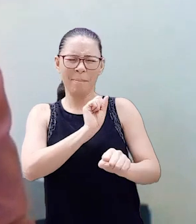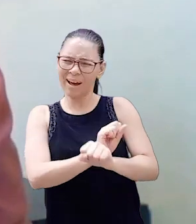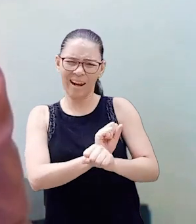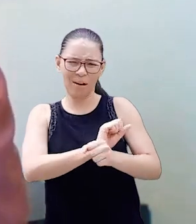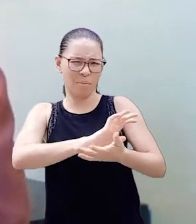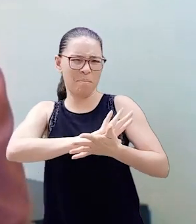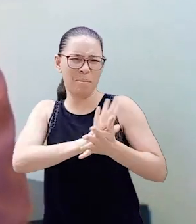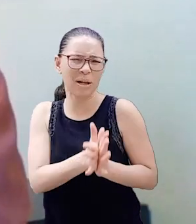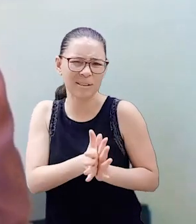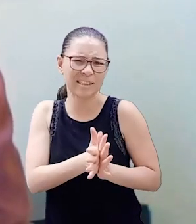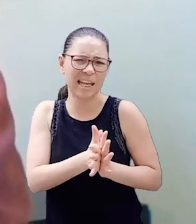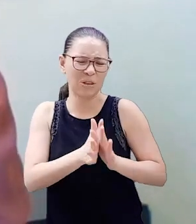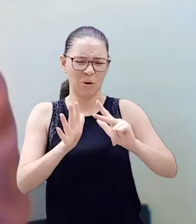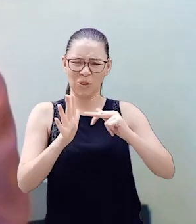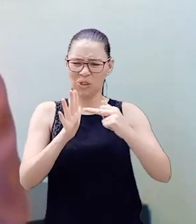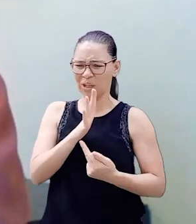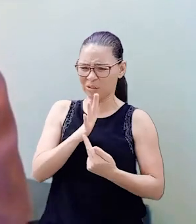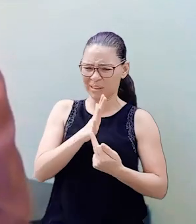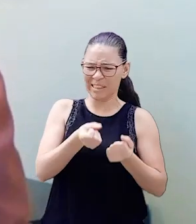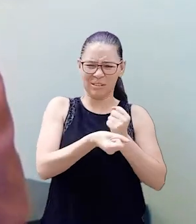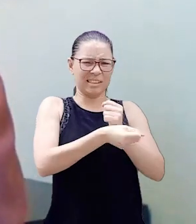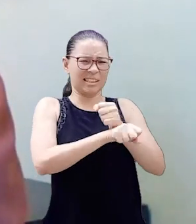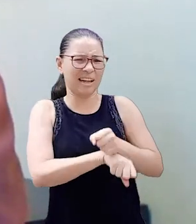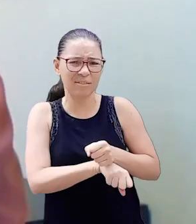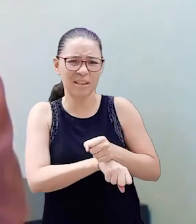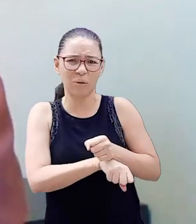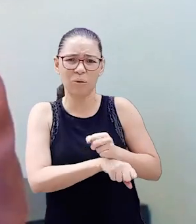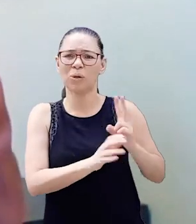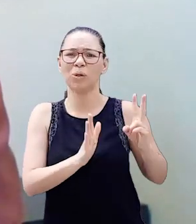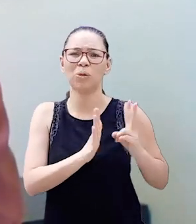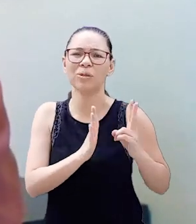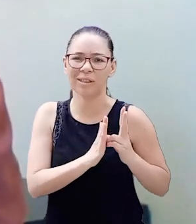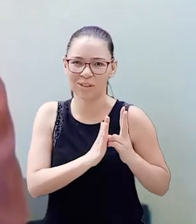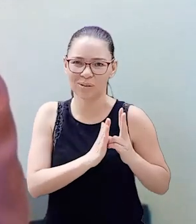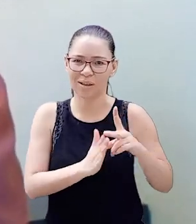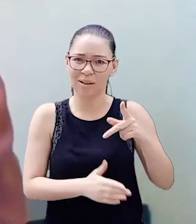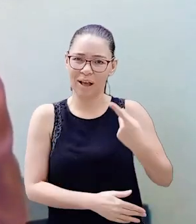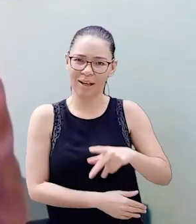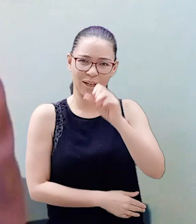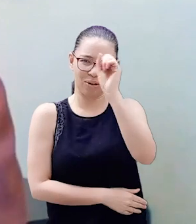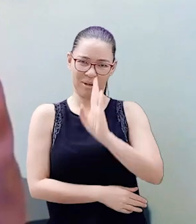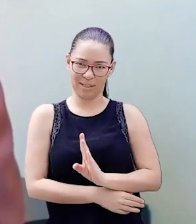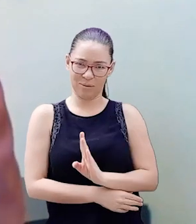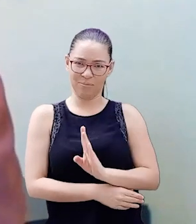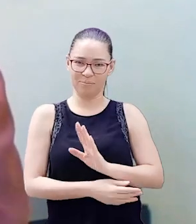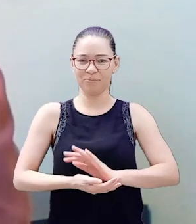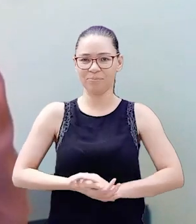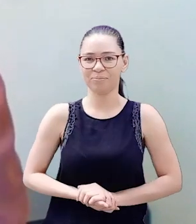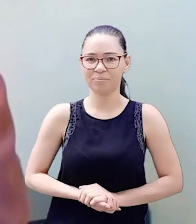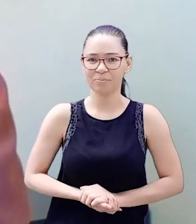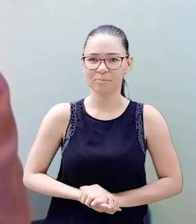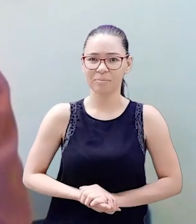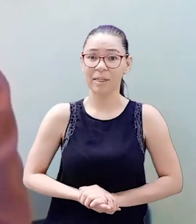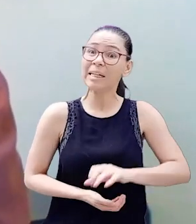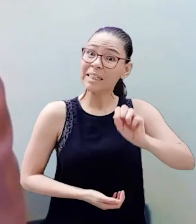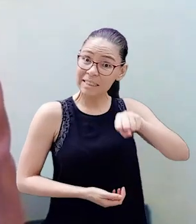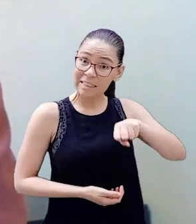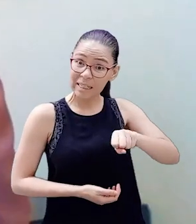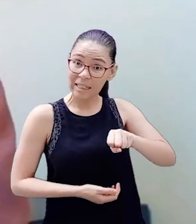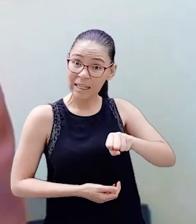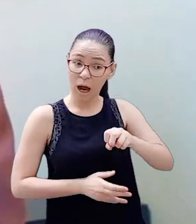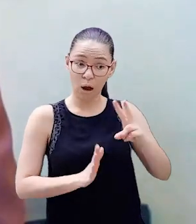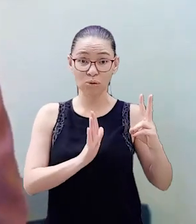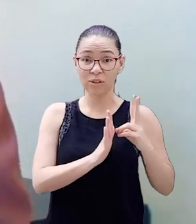expropriação dos povos indígenas ao longo do processo constitutivo do Brasil. Sim aos